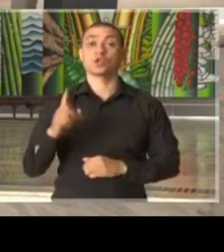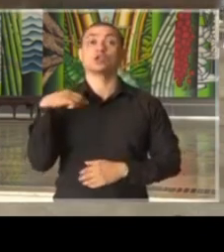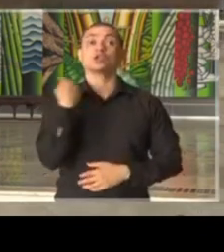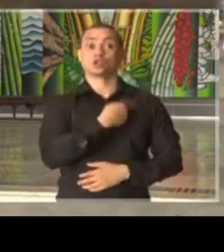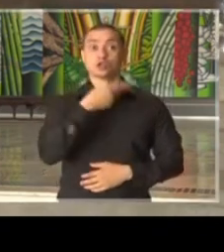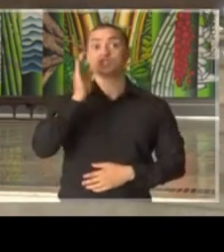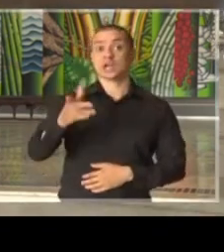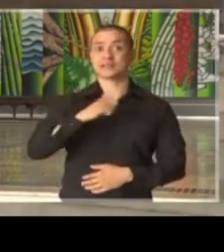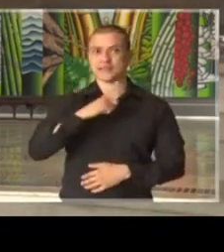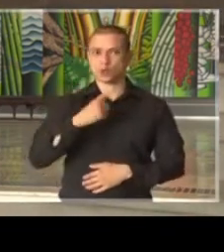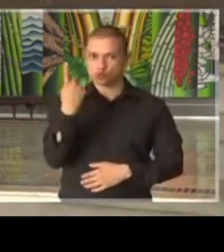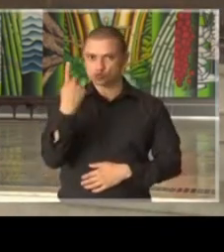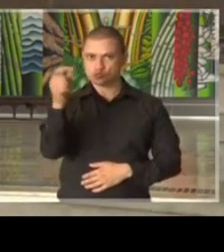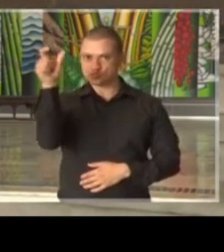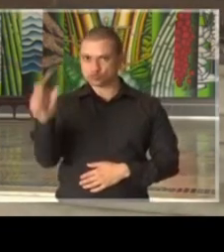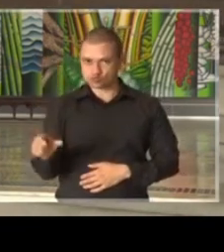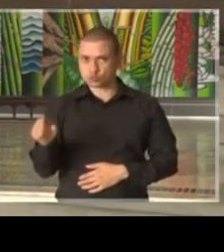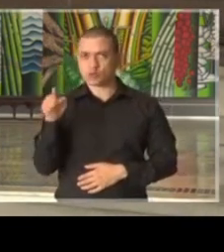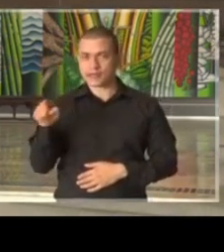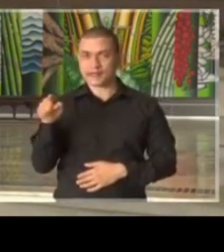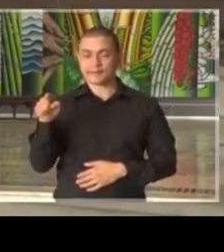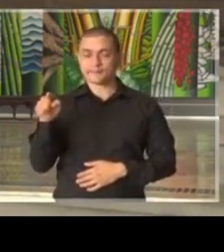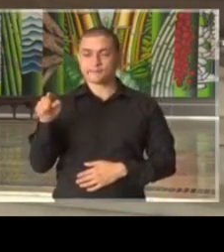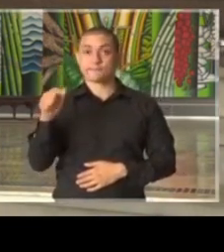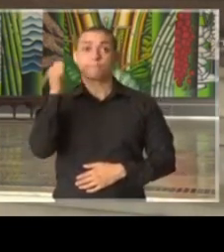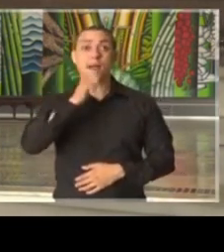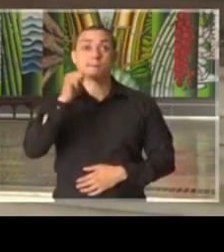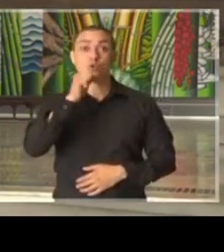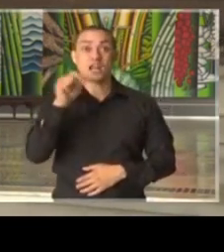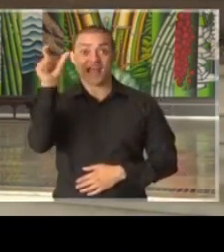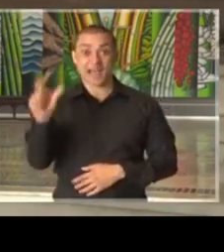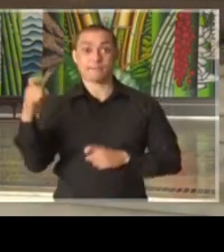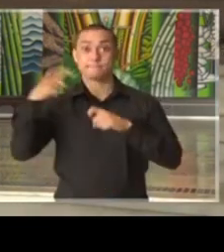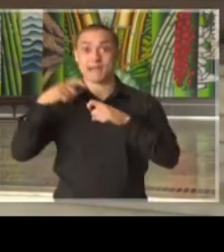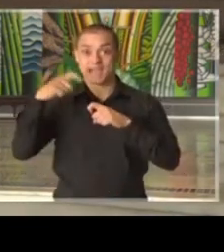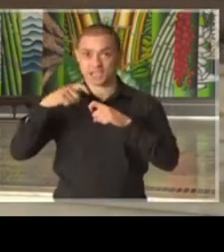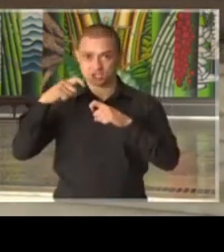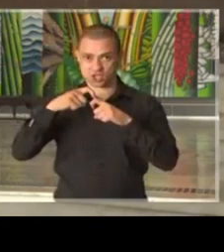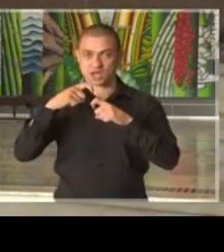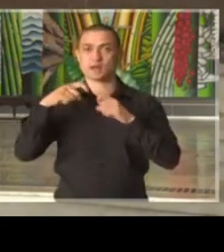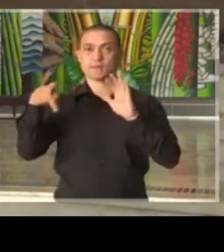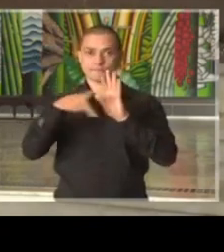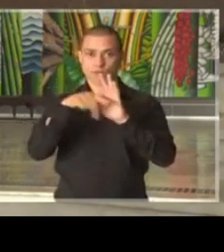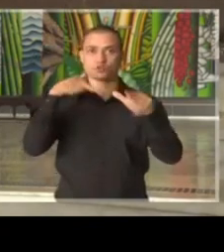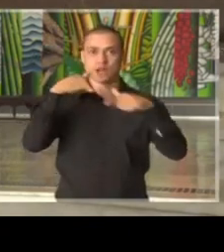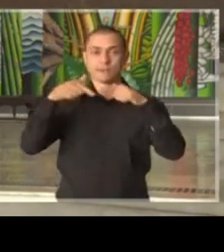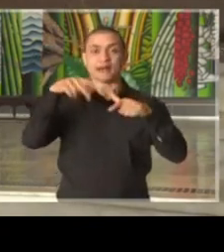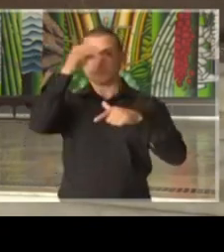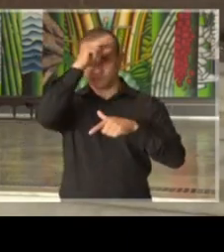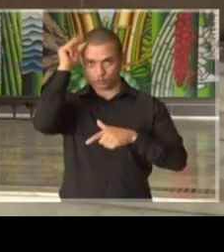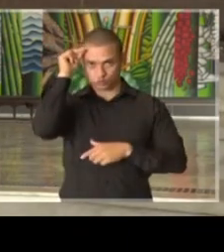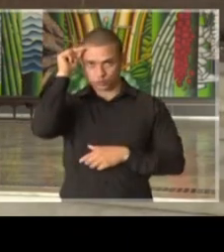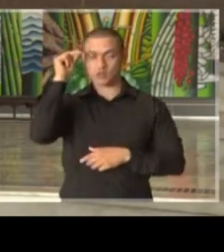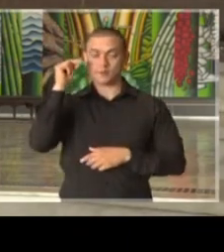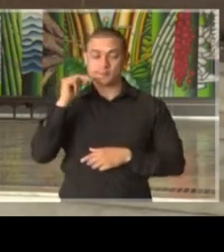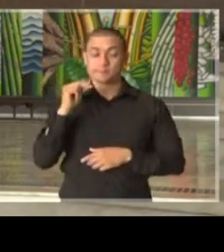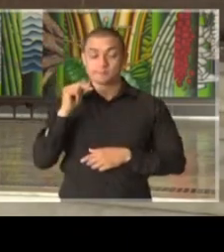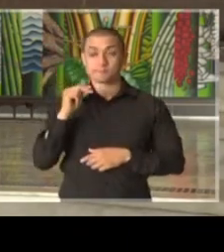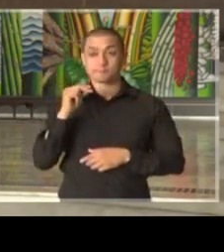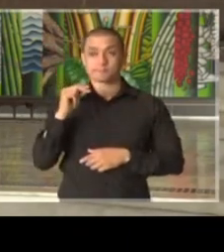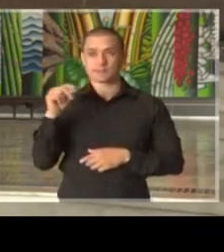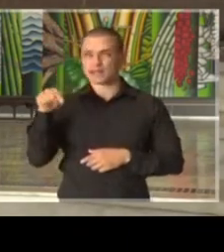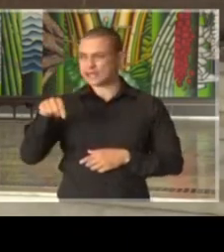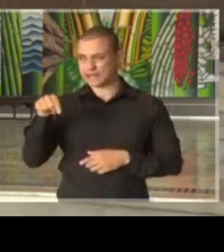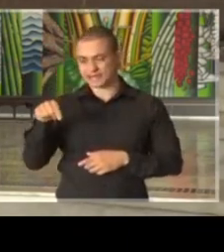temos um caso de uma médica, nossa generalista, que nós estamos